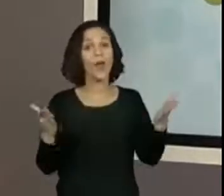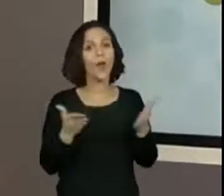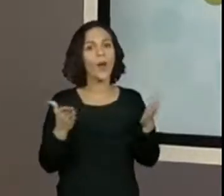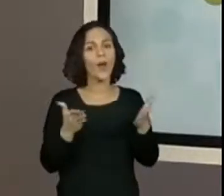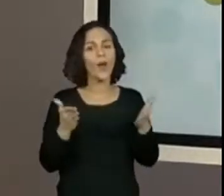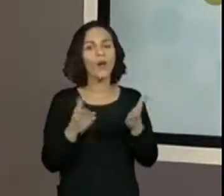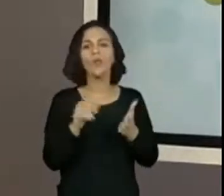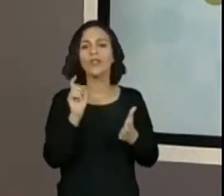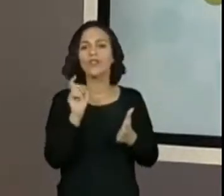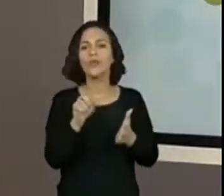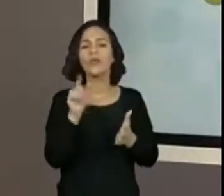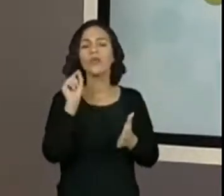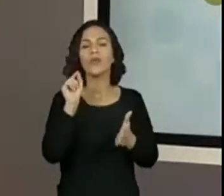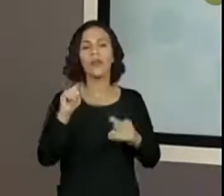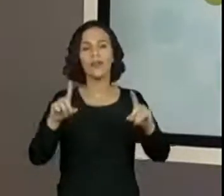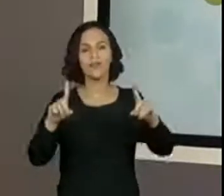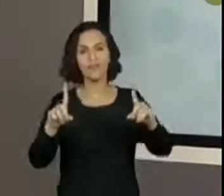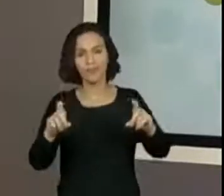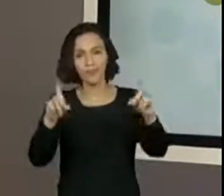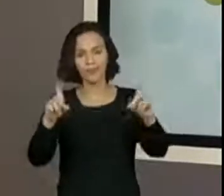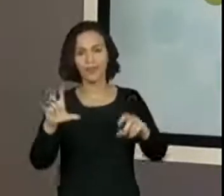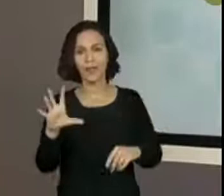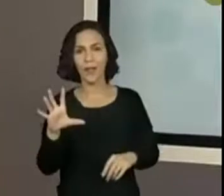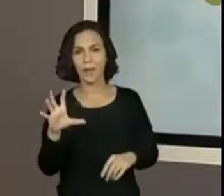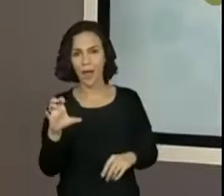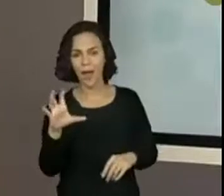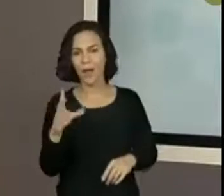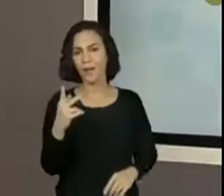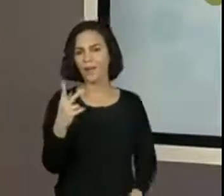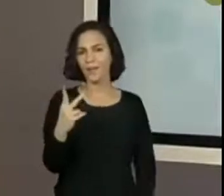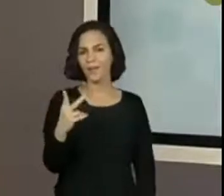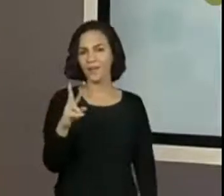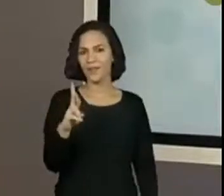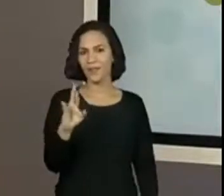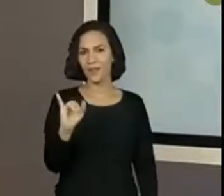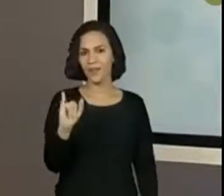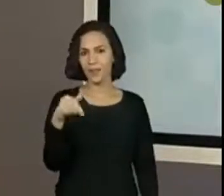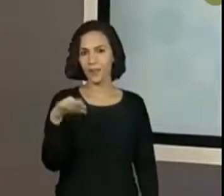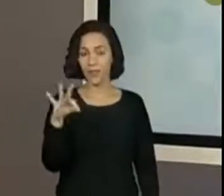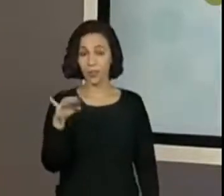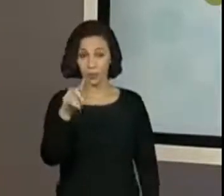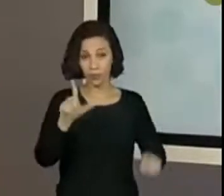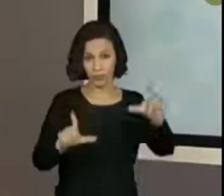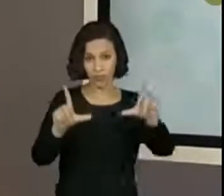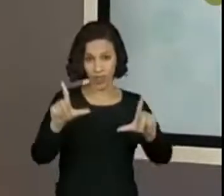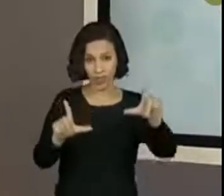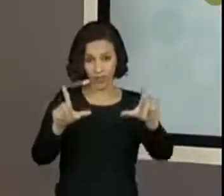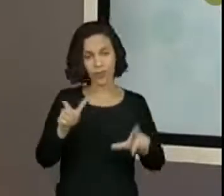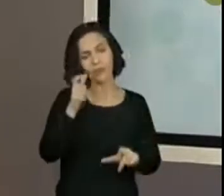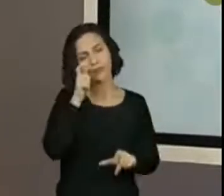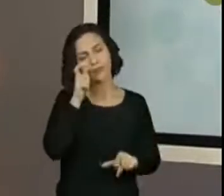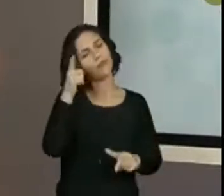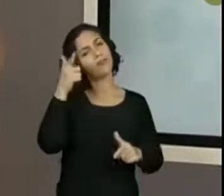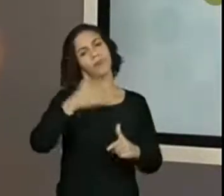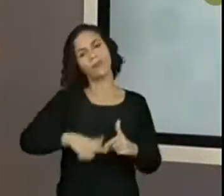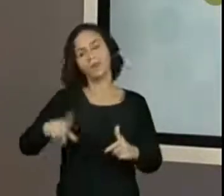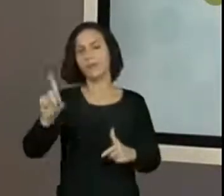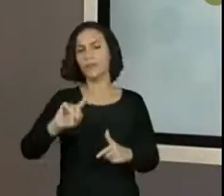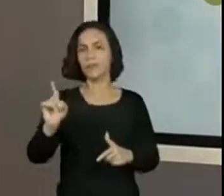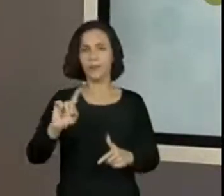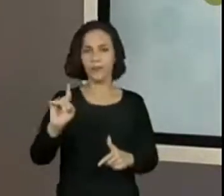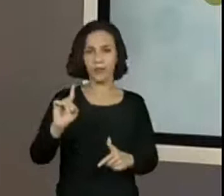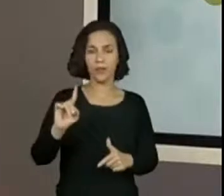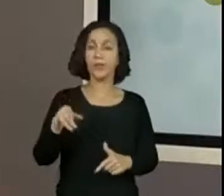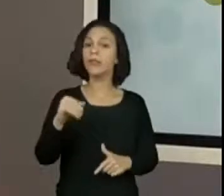usar aquela função do print, printar a tela, tá? Para quem está assistindo pela televisão, não tem problema. Se você